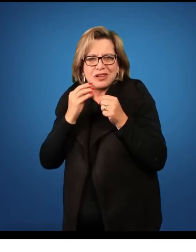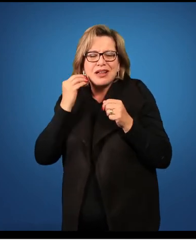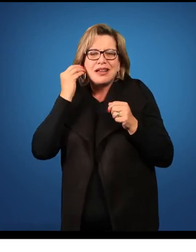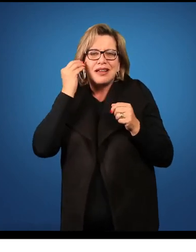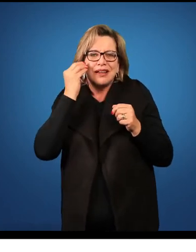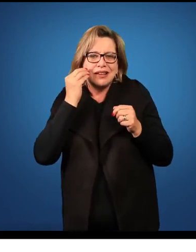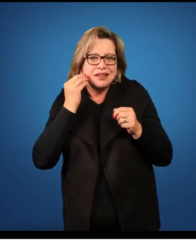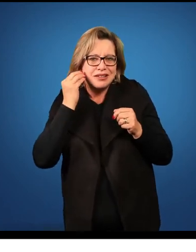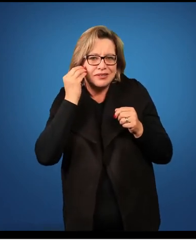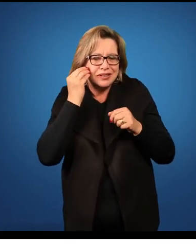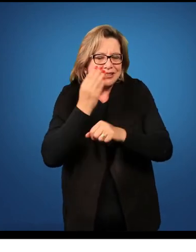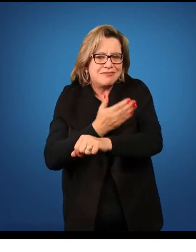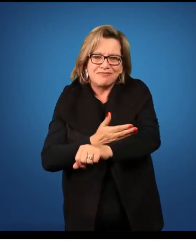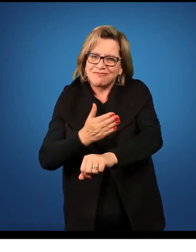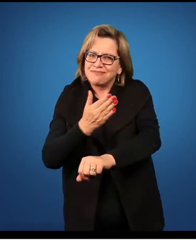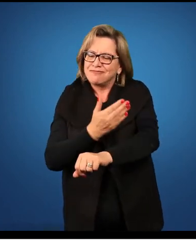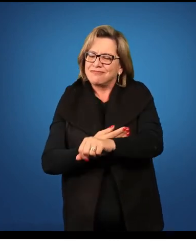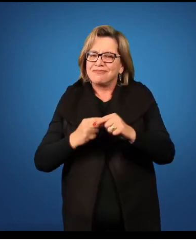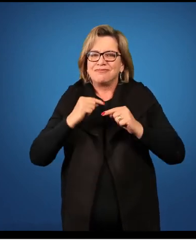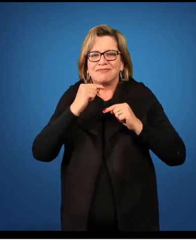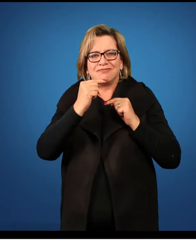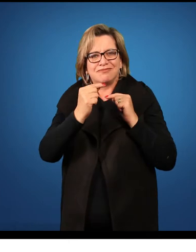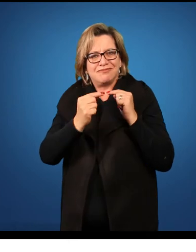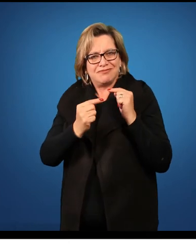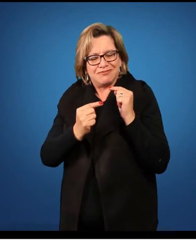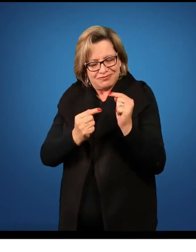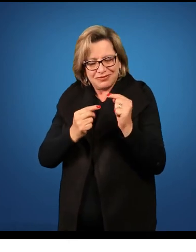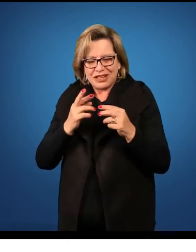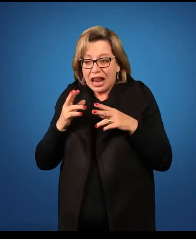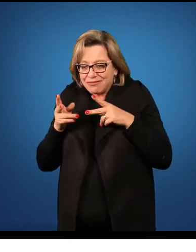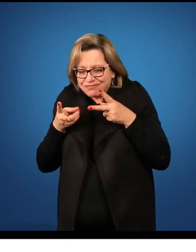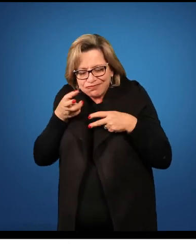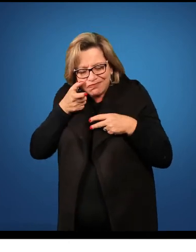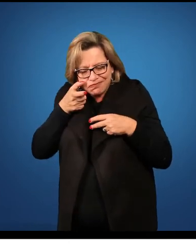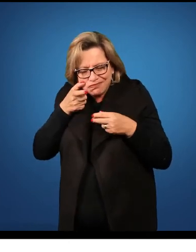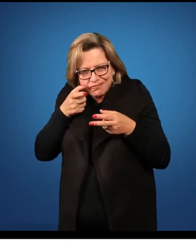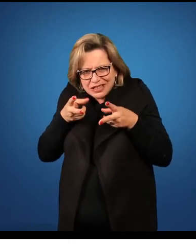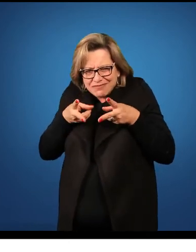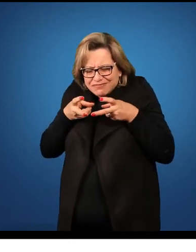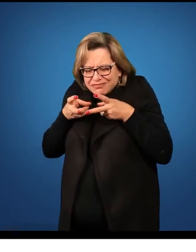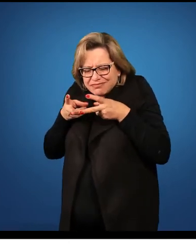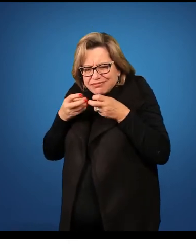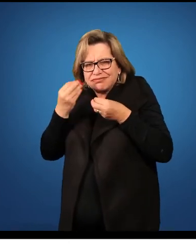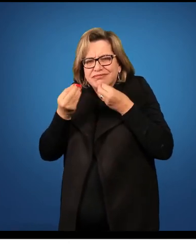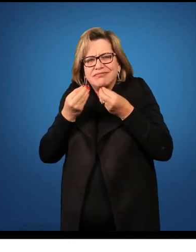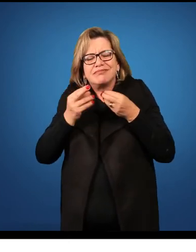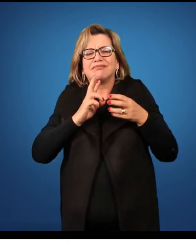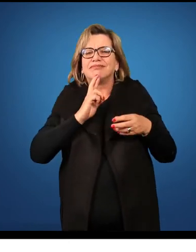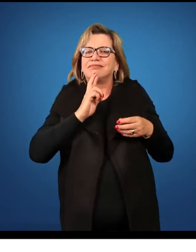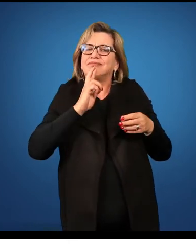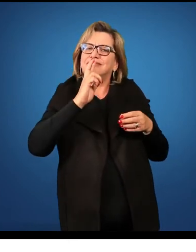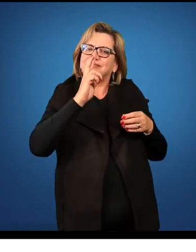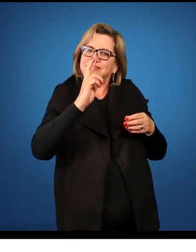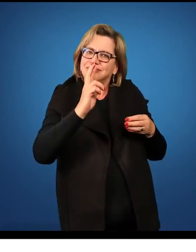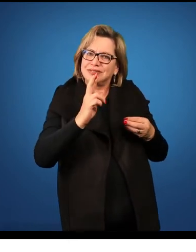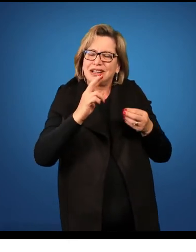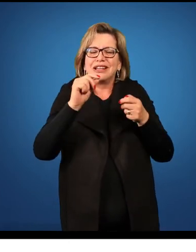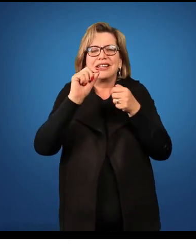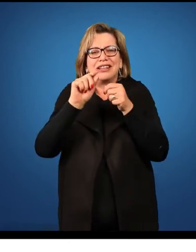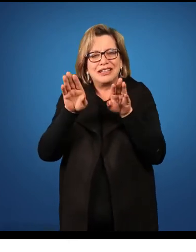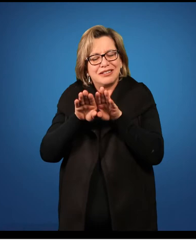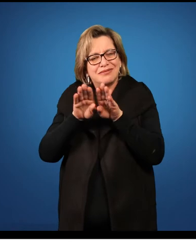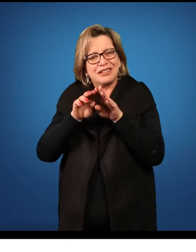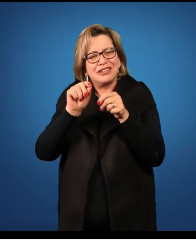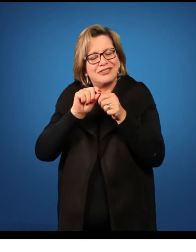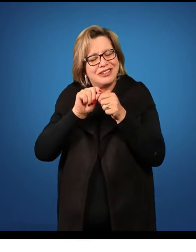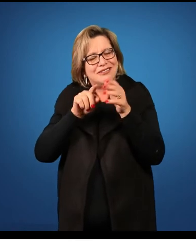atividades práticas e a partir dos resultados que eles obtiverem dessa investigação, eles vão formular